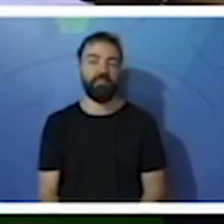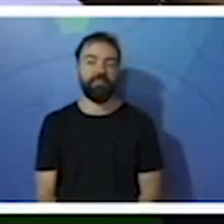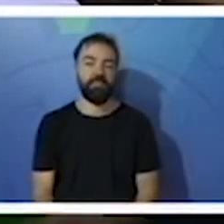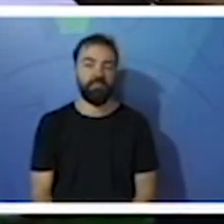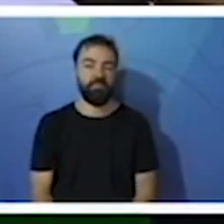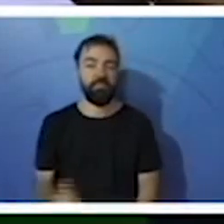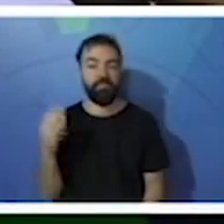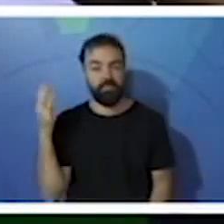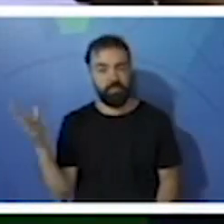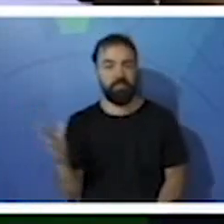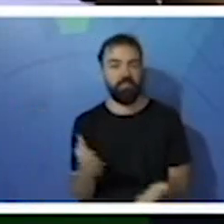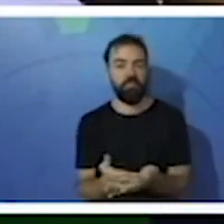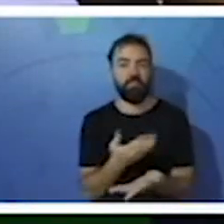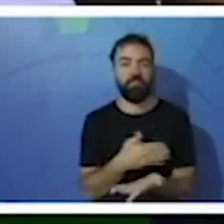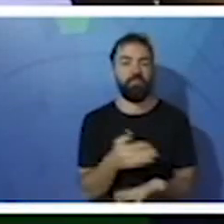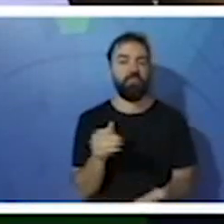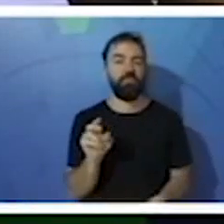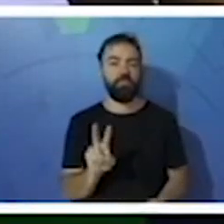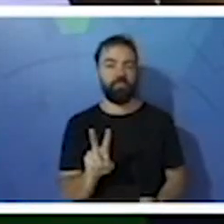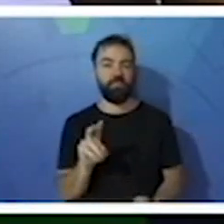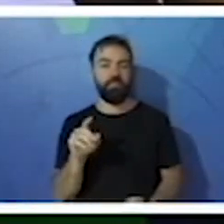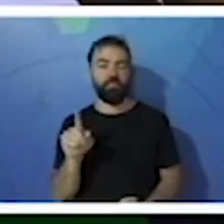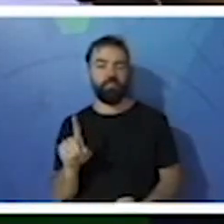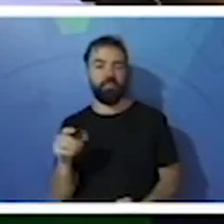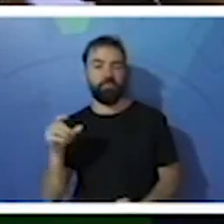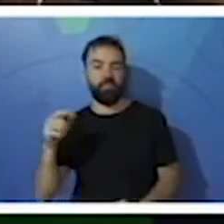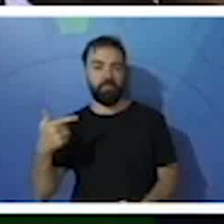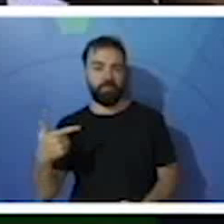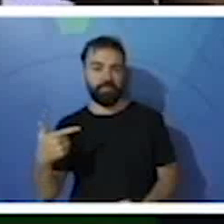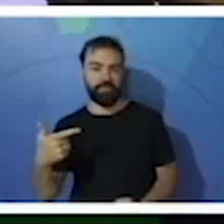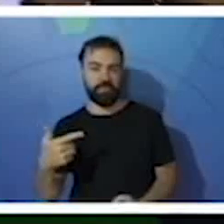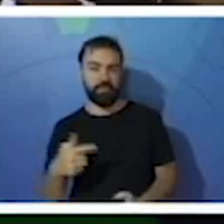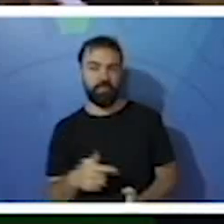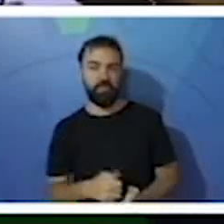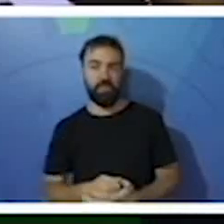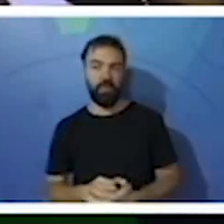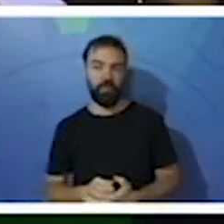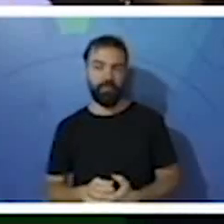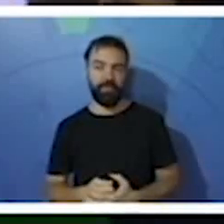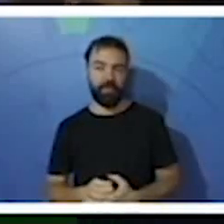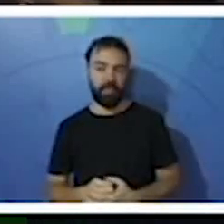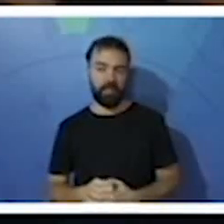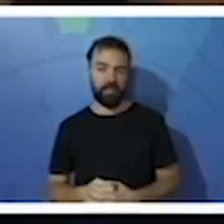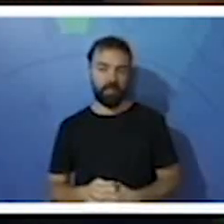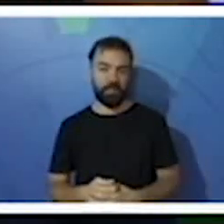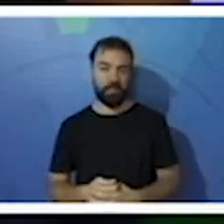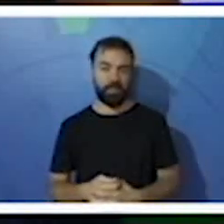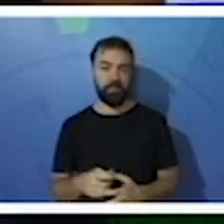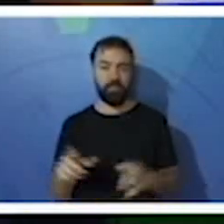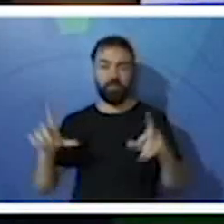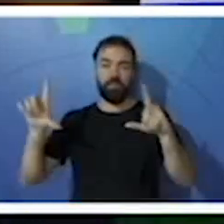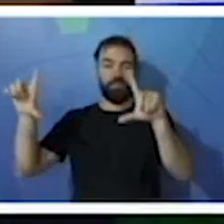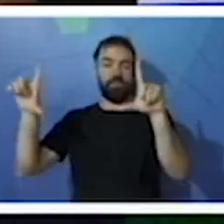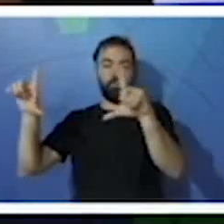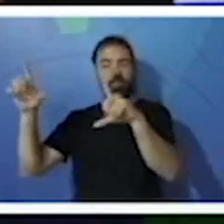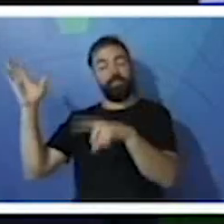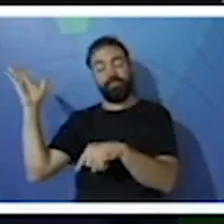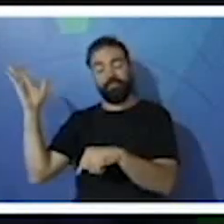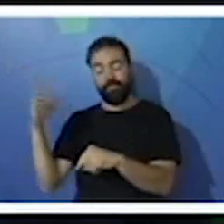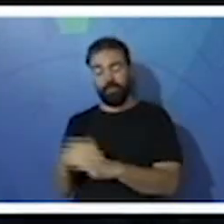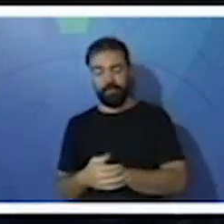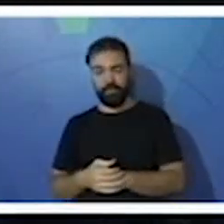Vamos para a página 217 e nós vamos ver aqui, voltar ao painel da página